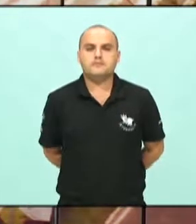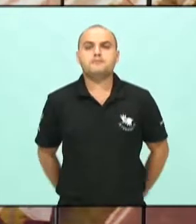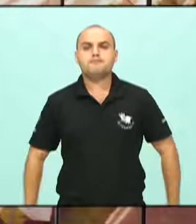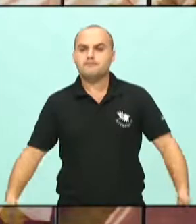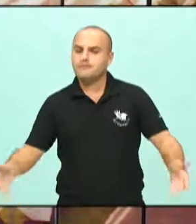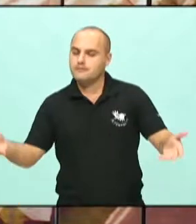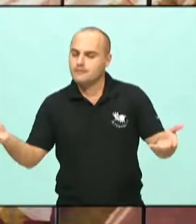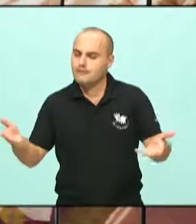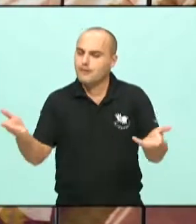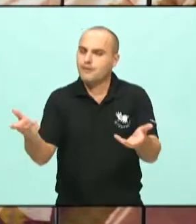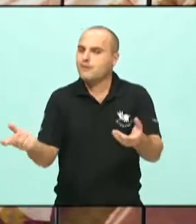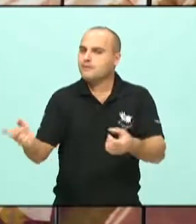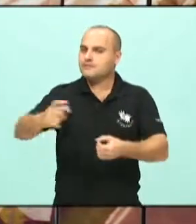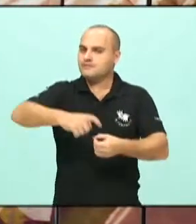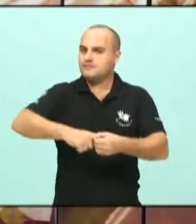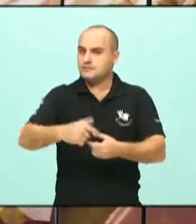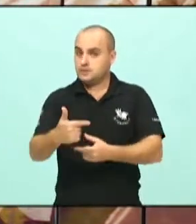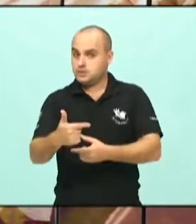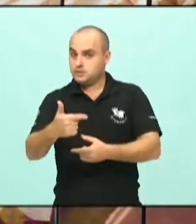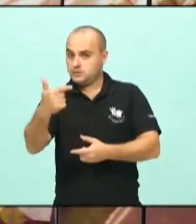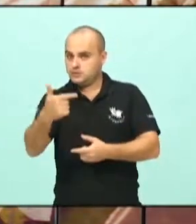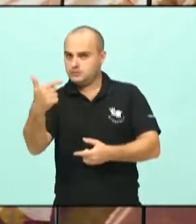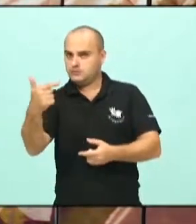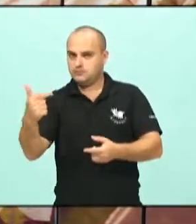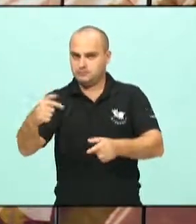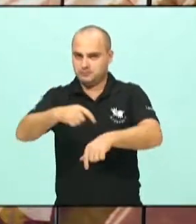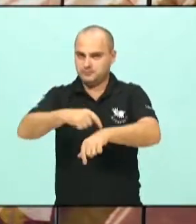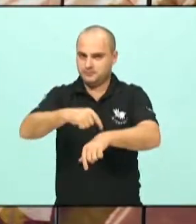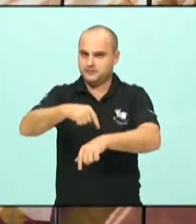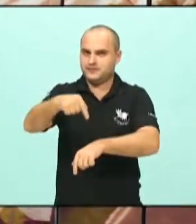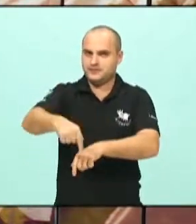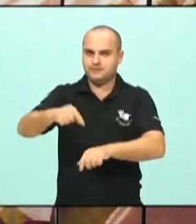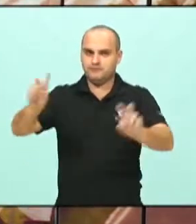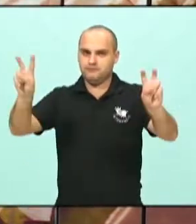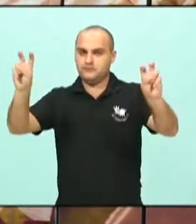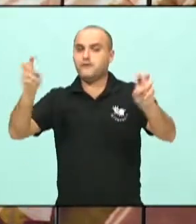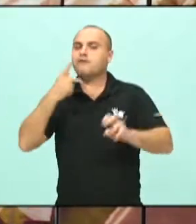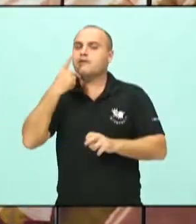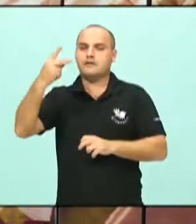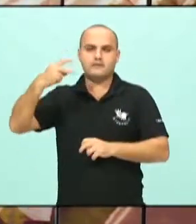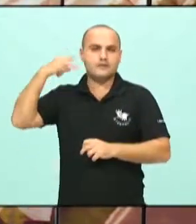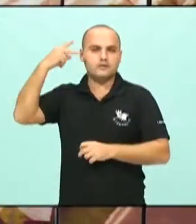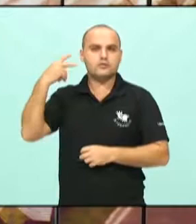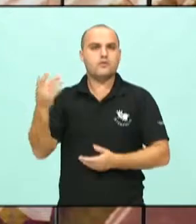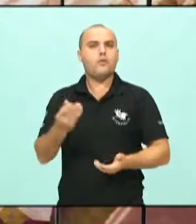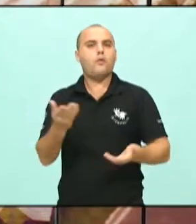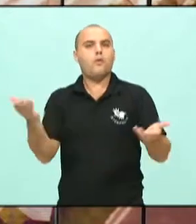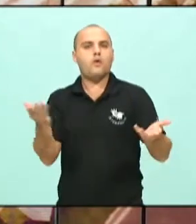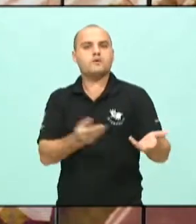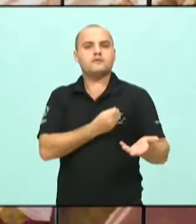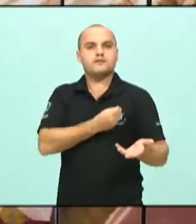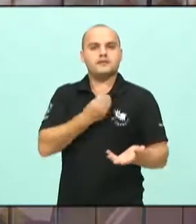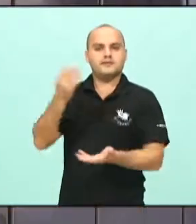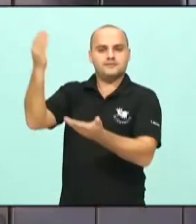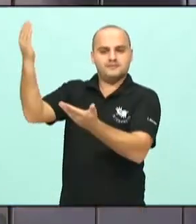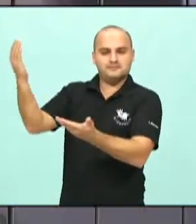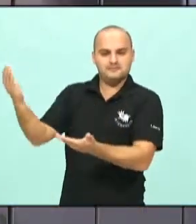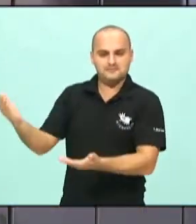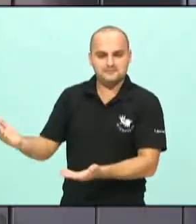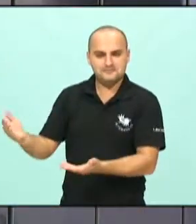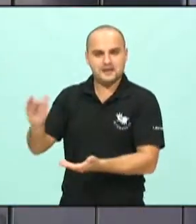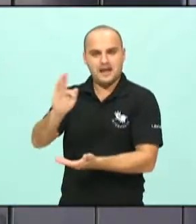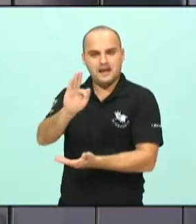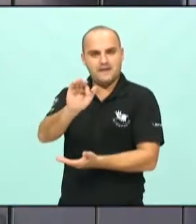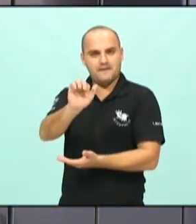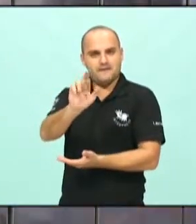Amigos da TV Câmara, estamos de volta com o programa Fala Vereador. No programa de hoje, a presença do vereador Fabrício Marinho,